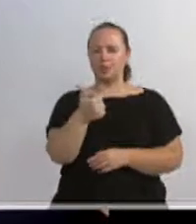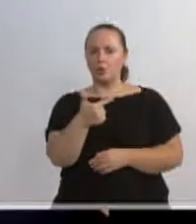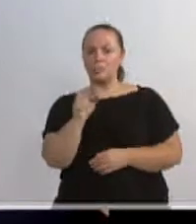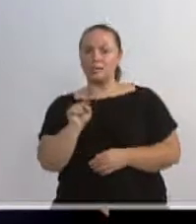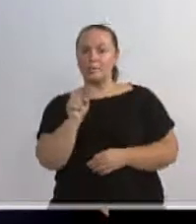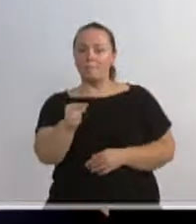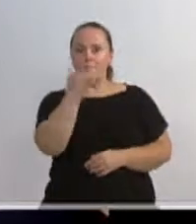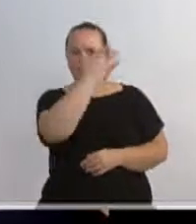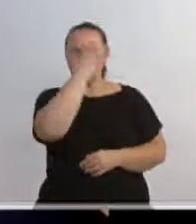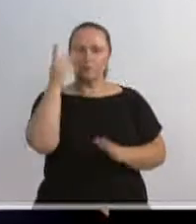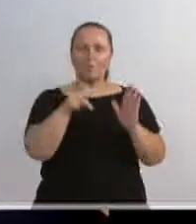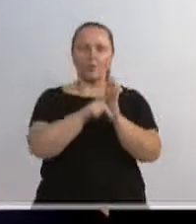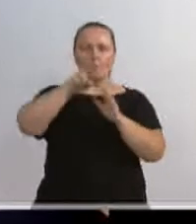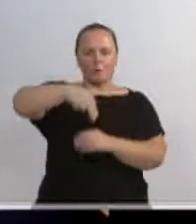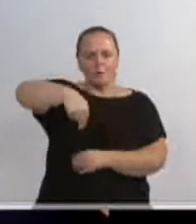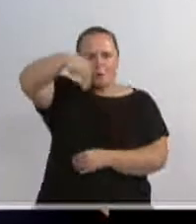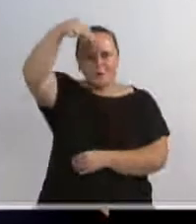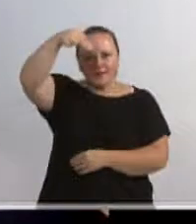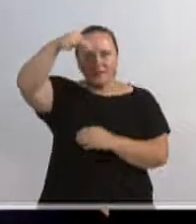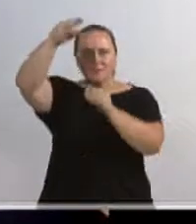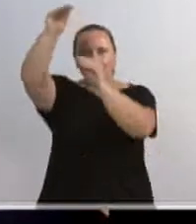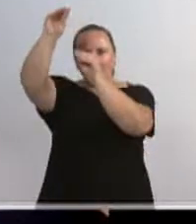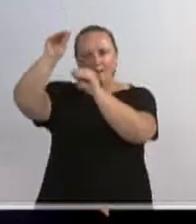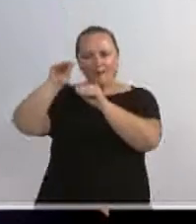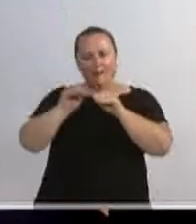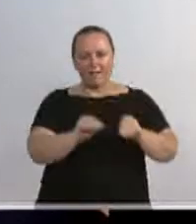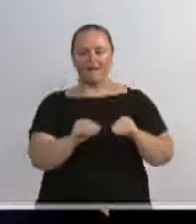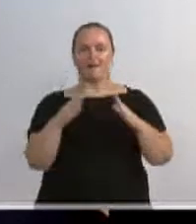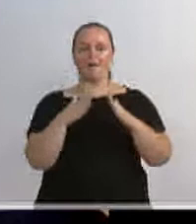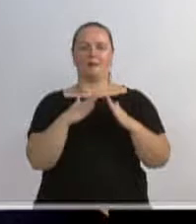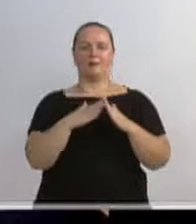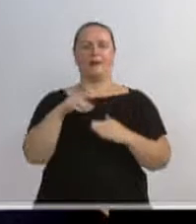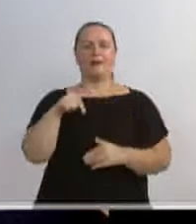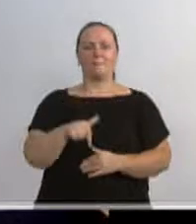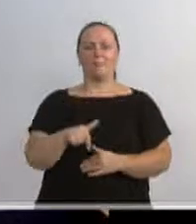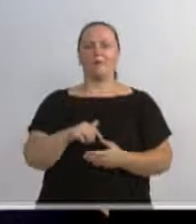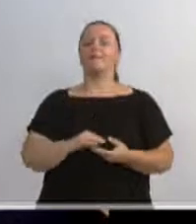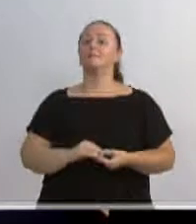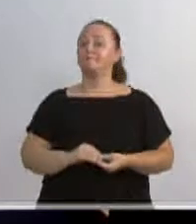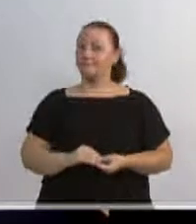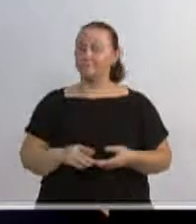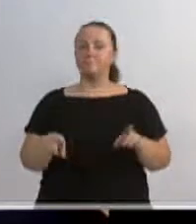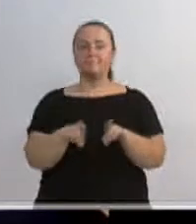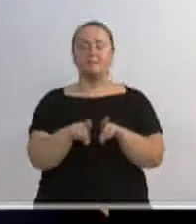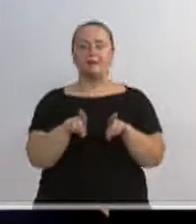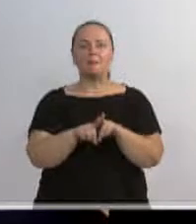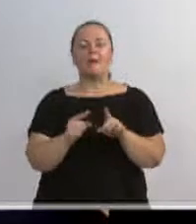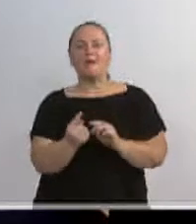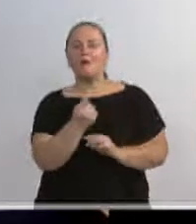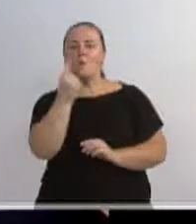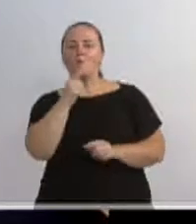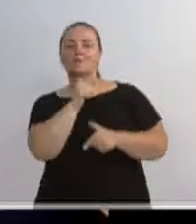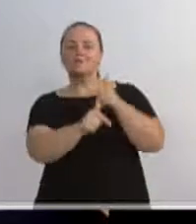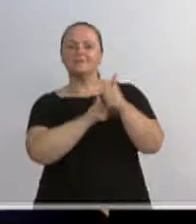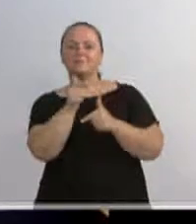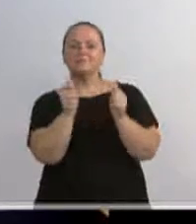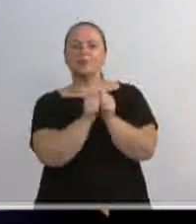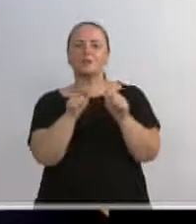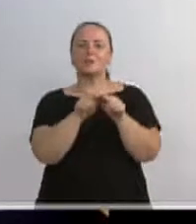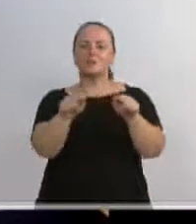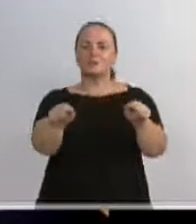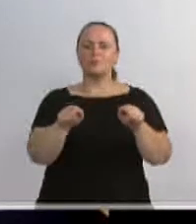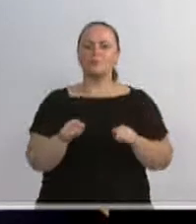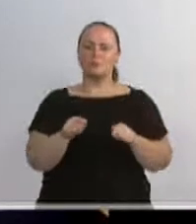nordestinos hoje em nosso município. Tenho a alegria de ter, inclusive, um nordestino trabalhando em nosso gabinete. Essas pessoas,